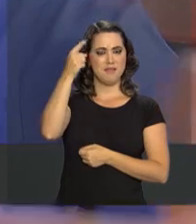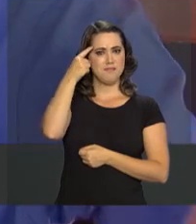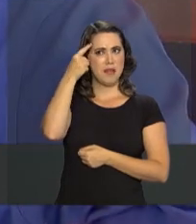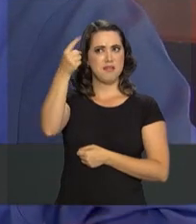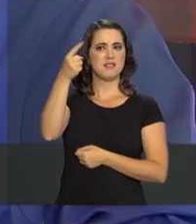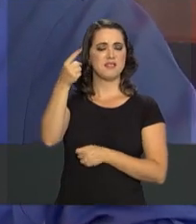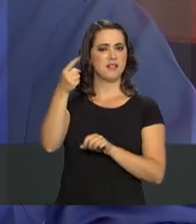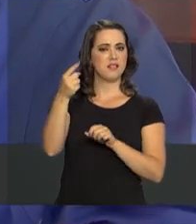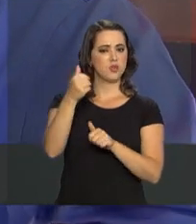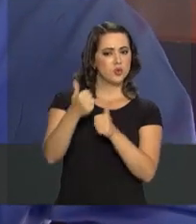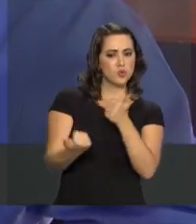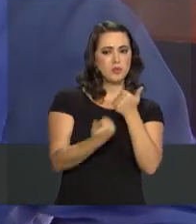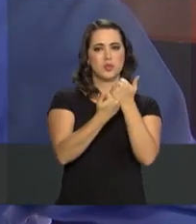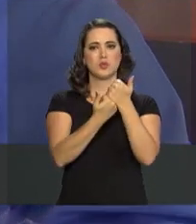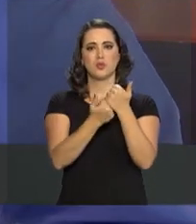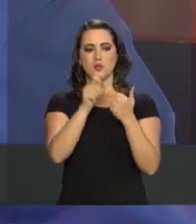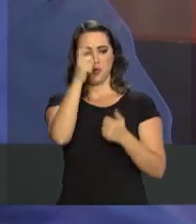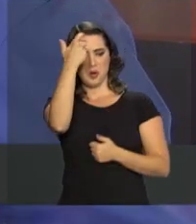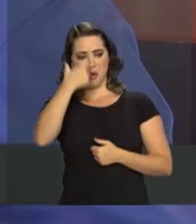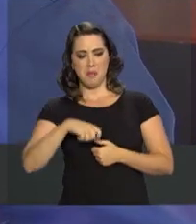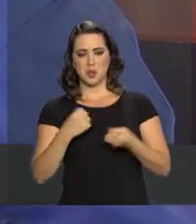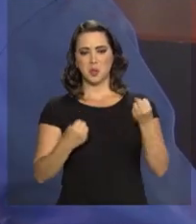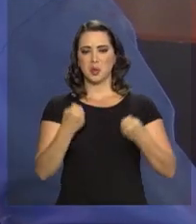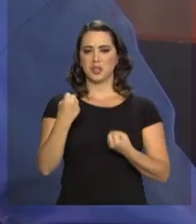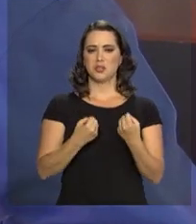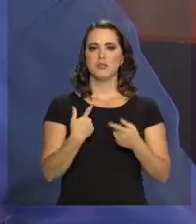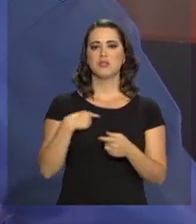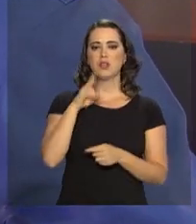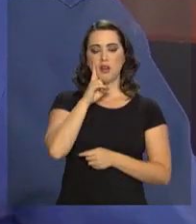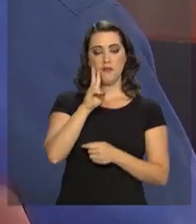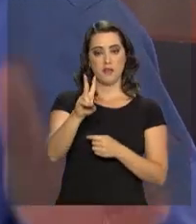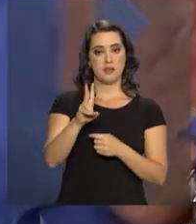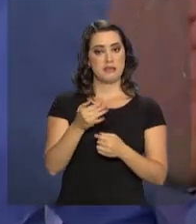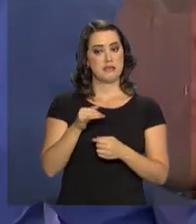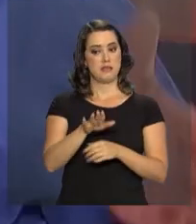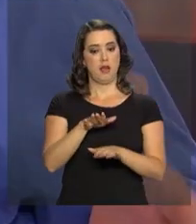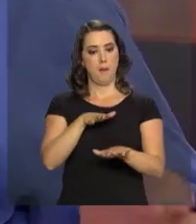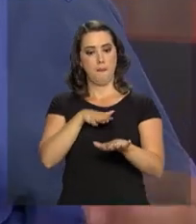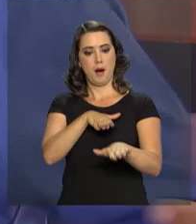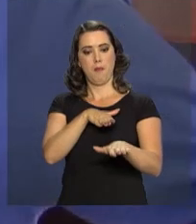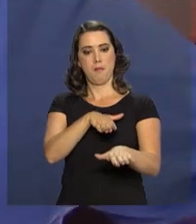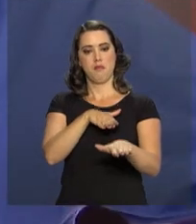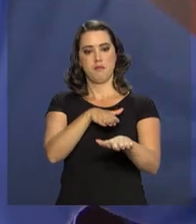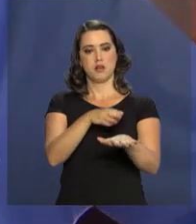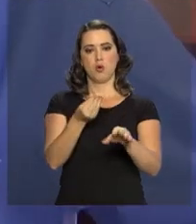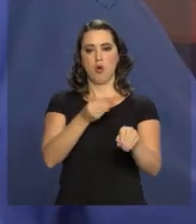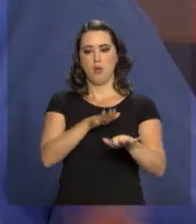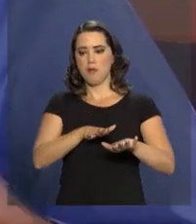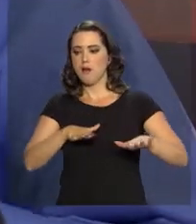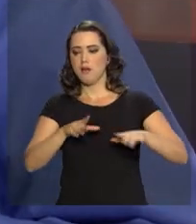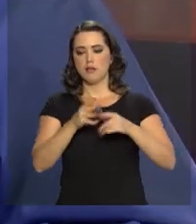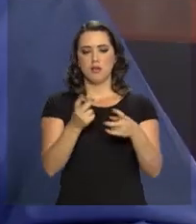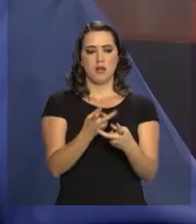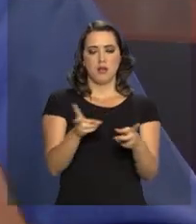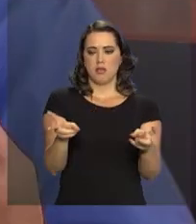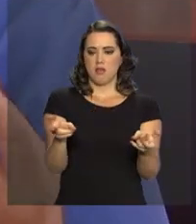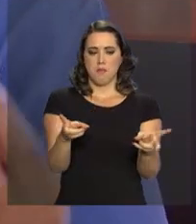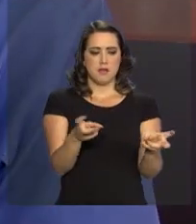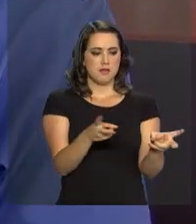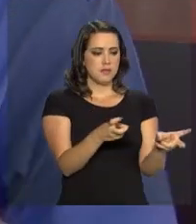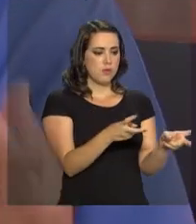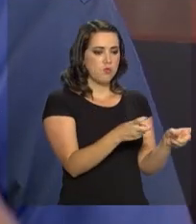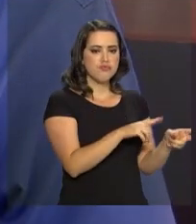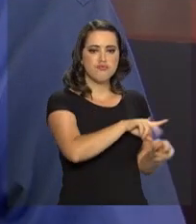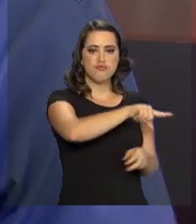proximidade com o carro da frente, proximidade com o trânsito que ele tem atrás, as laterais, as motos, os pedestres.